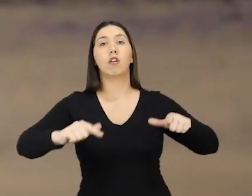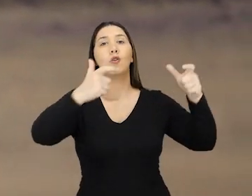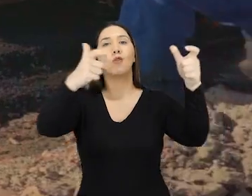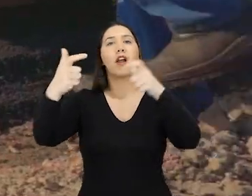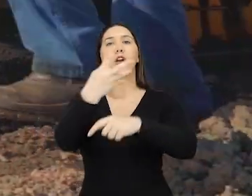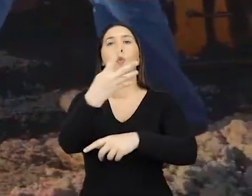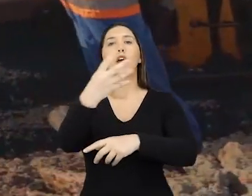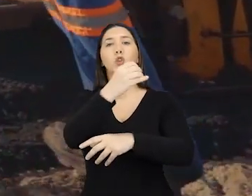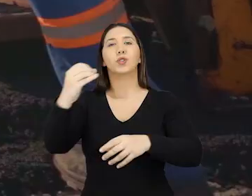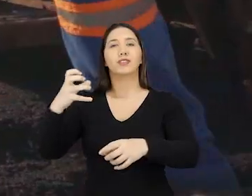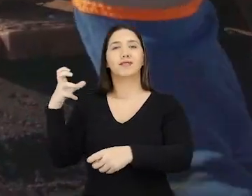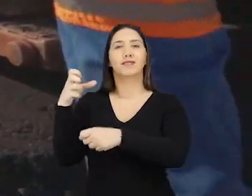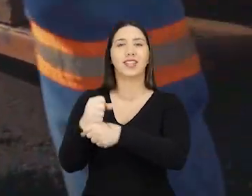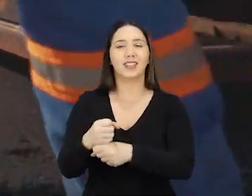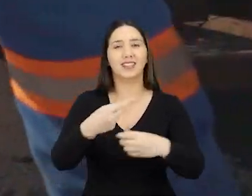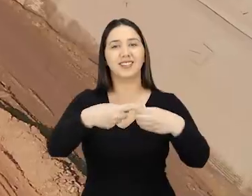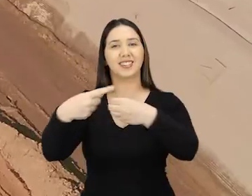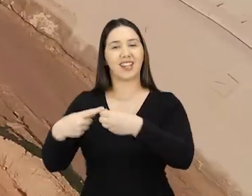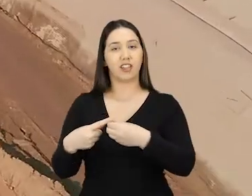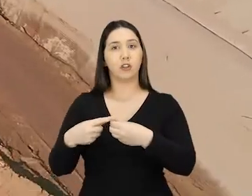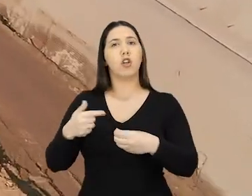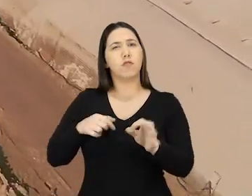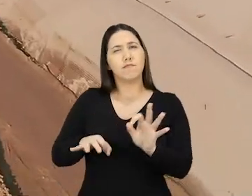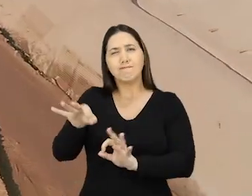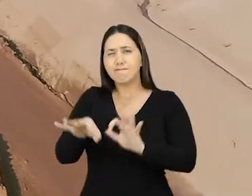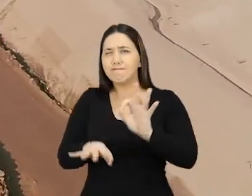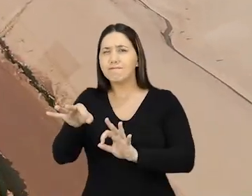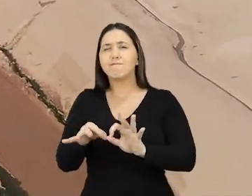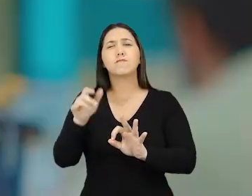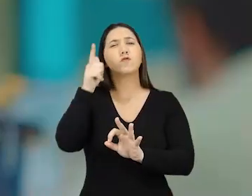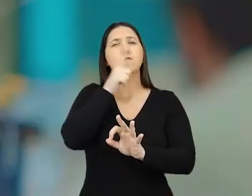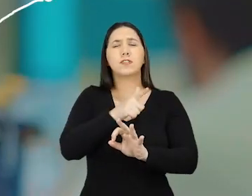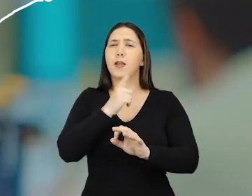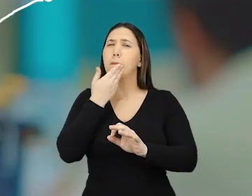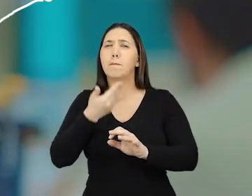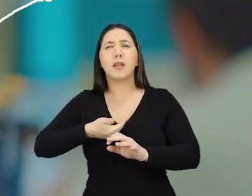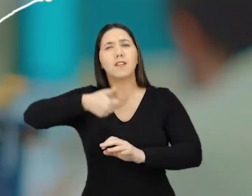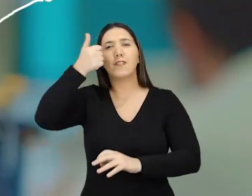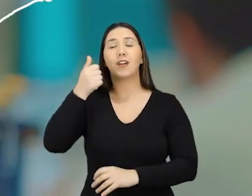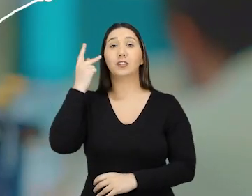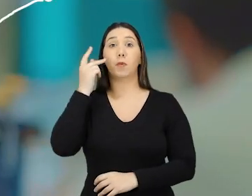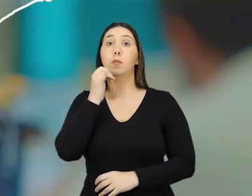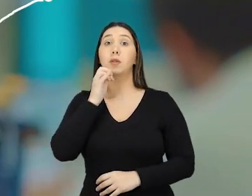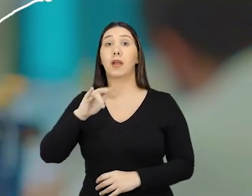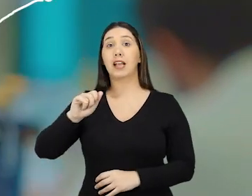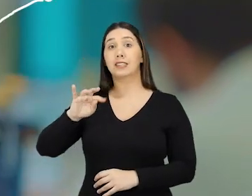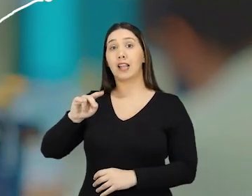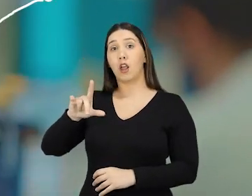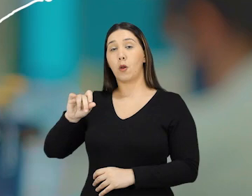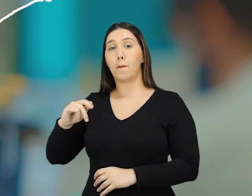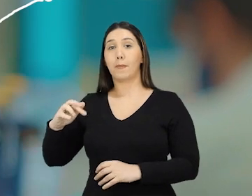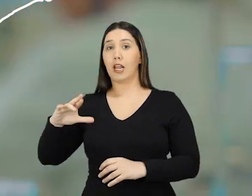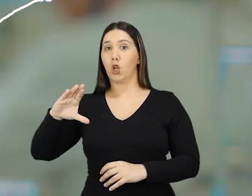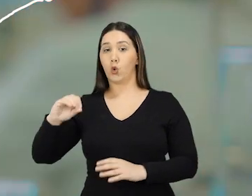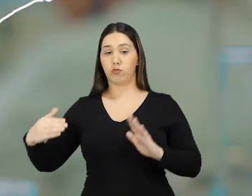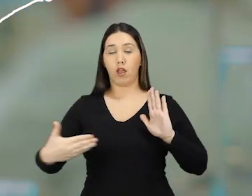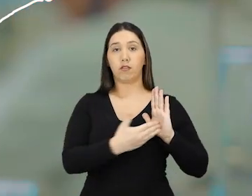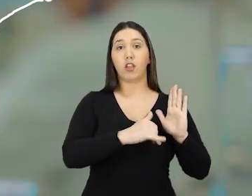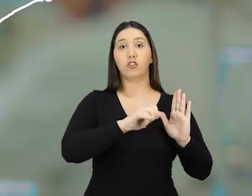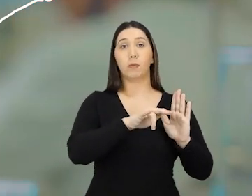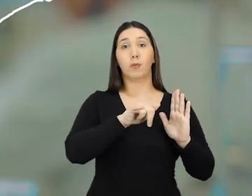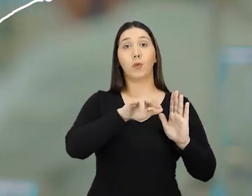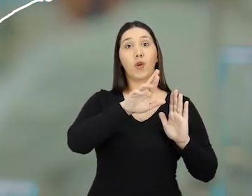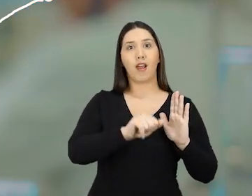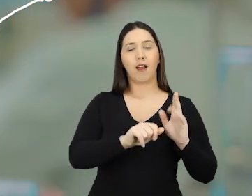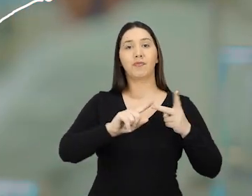fazer obras estruturantes para que a logística de São Paulo continue competitiva. Vou prolongar a rodovia Castelo Branco até Chaporã. Vou fazer o